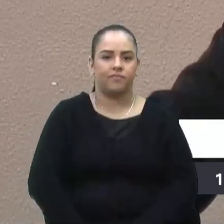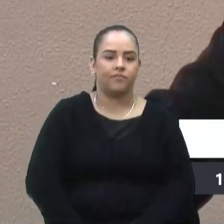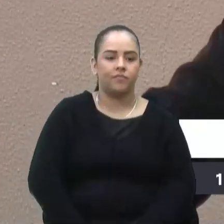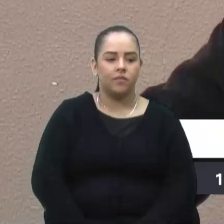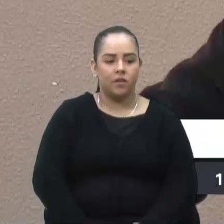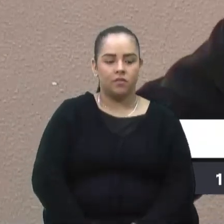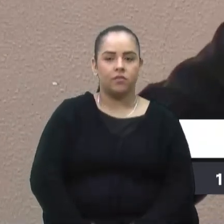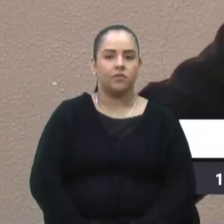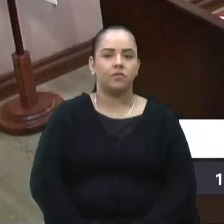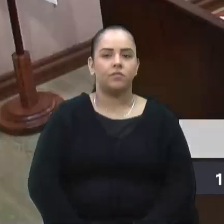Encerrada a discussão. Em votação.